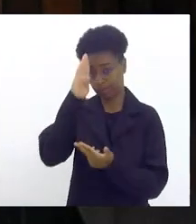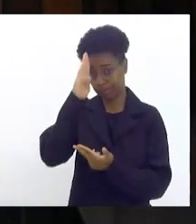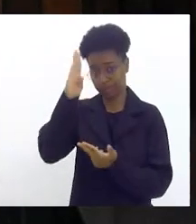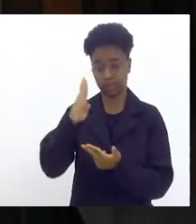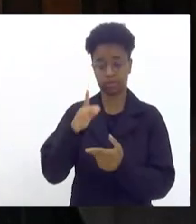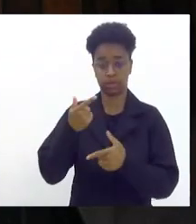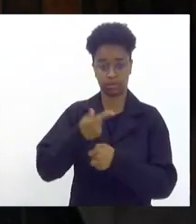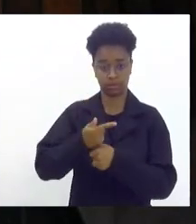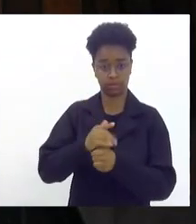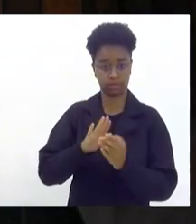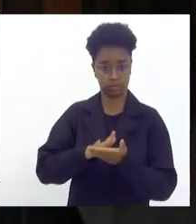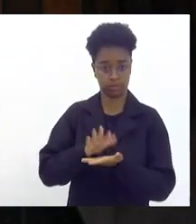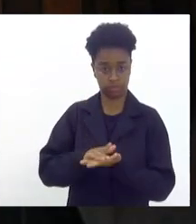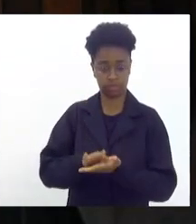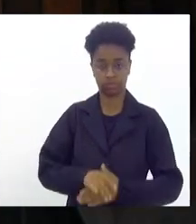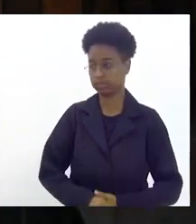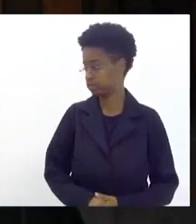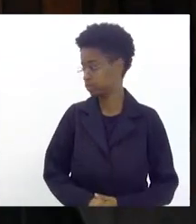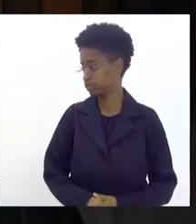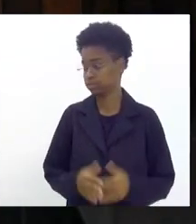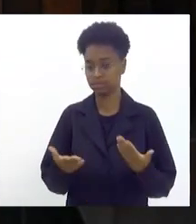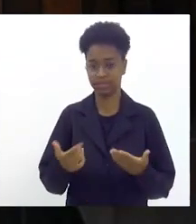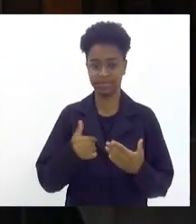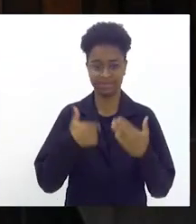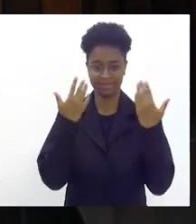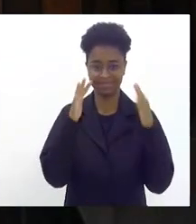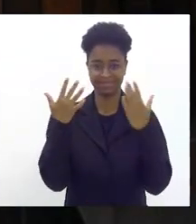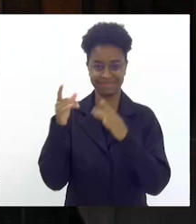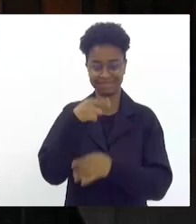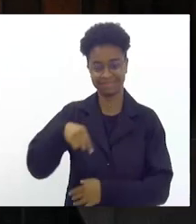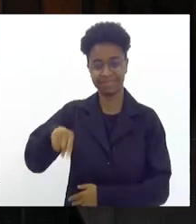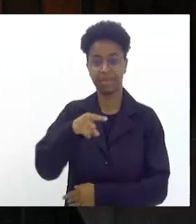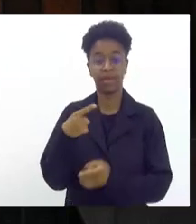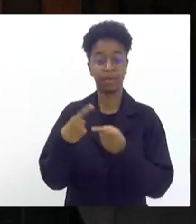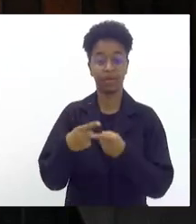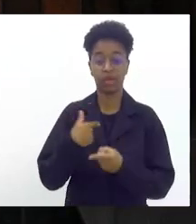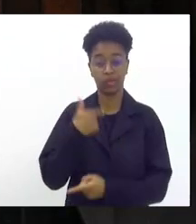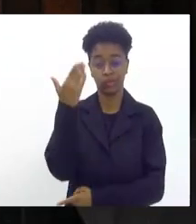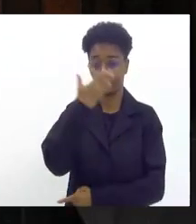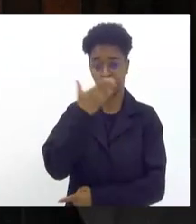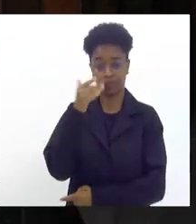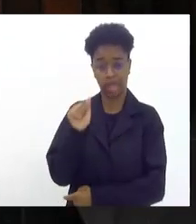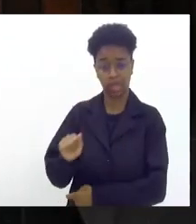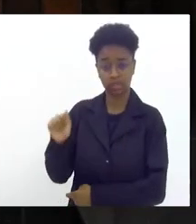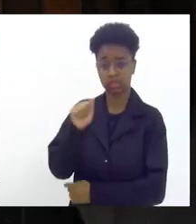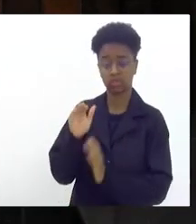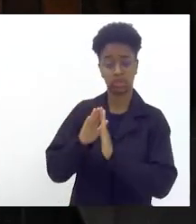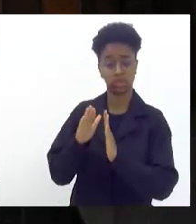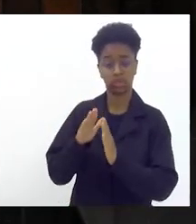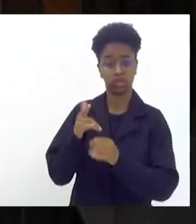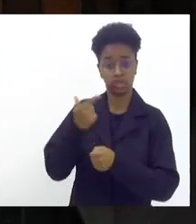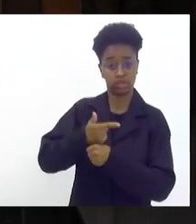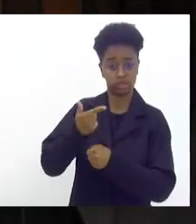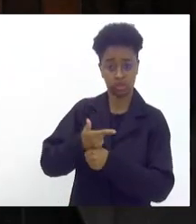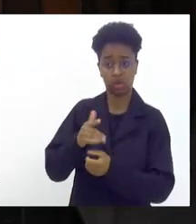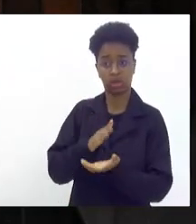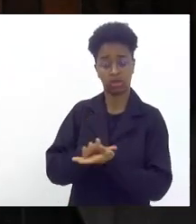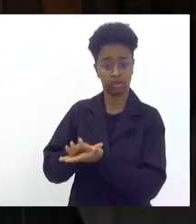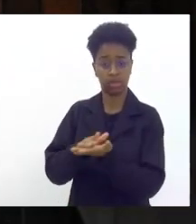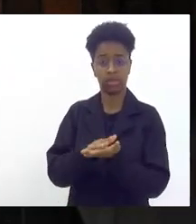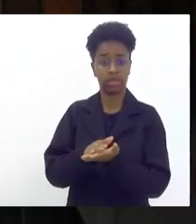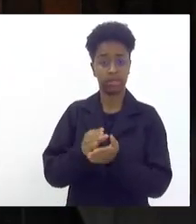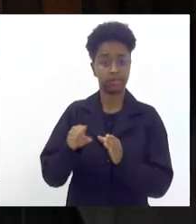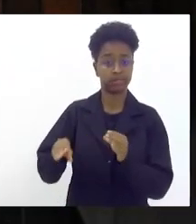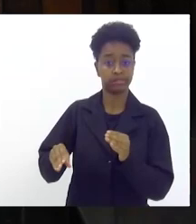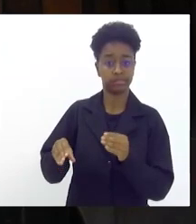maravilhoso que eu parabenizo os senhores só que eu não vi a associação das escolas de São Mirim as crianças incluindo nesse projeto